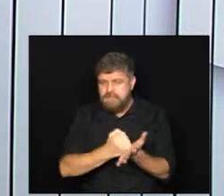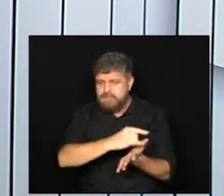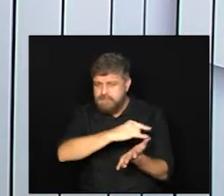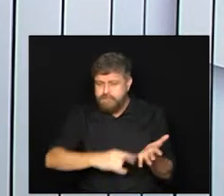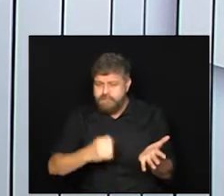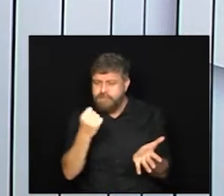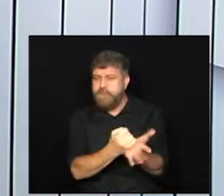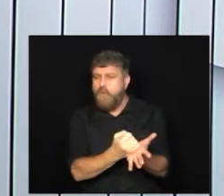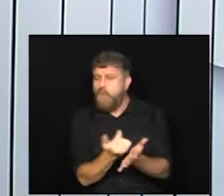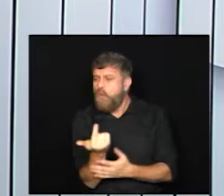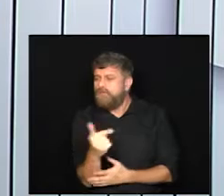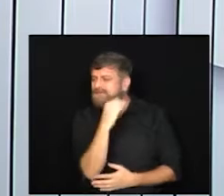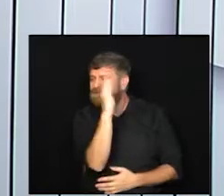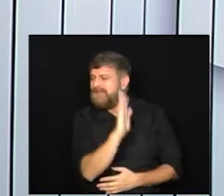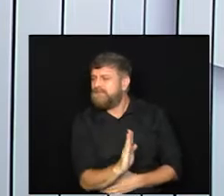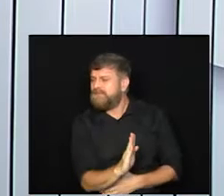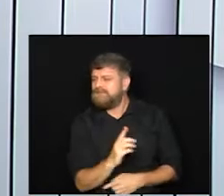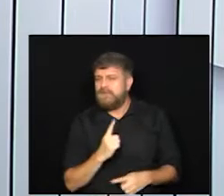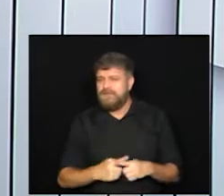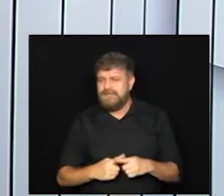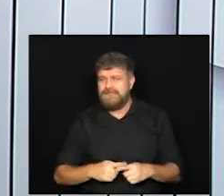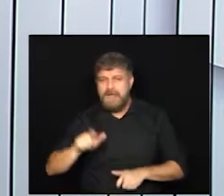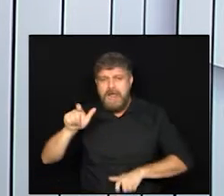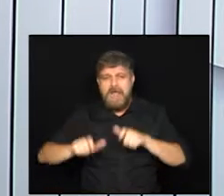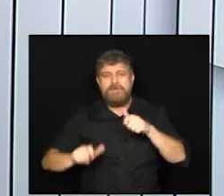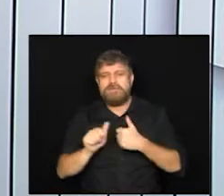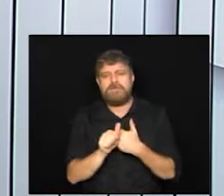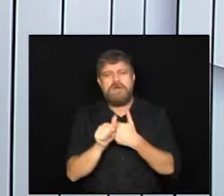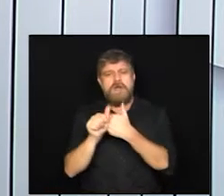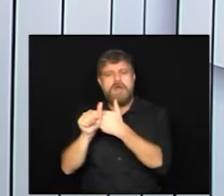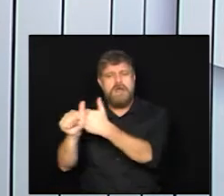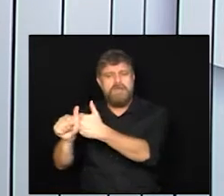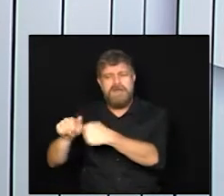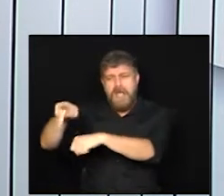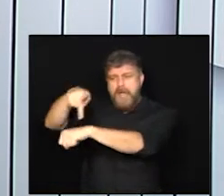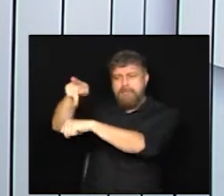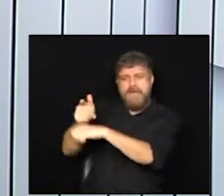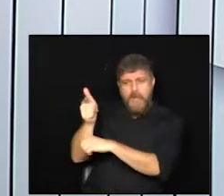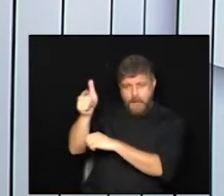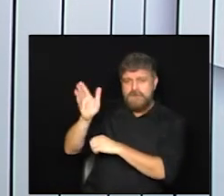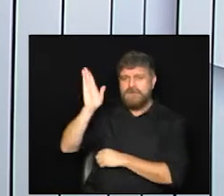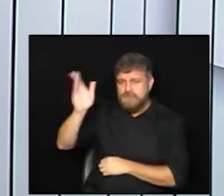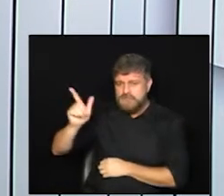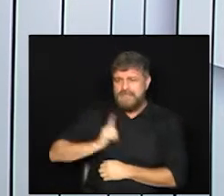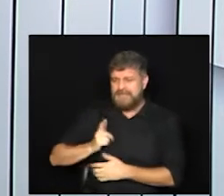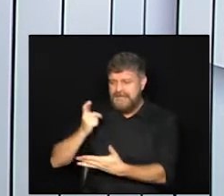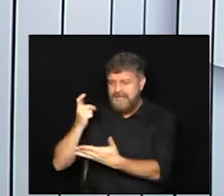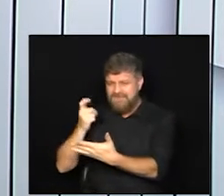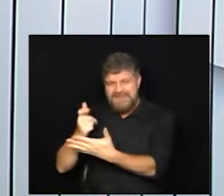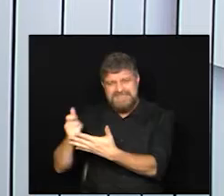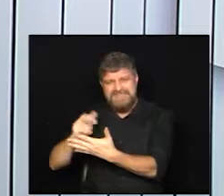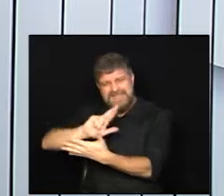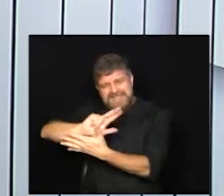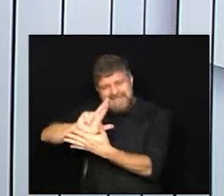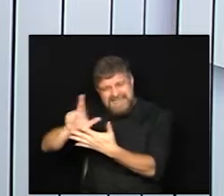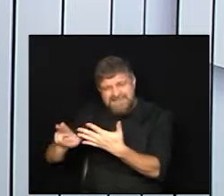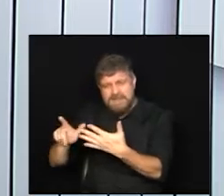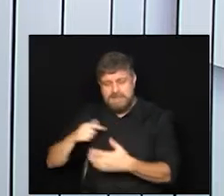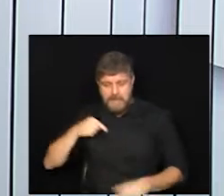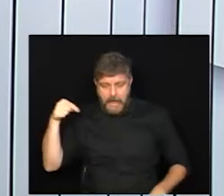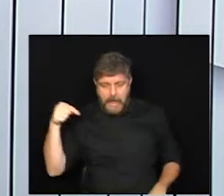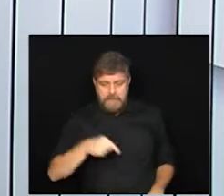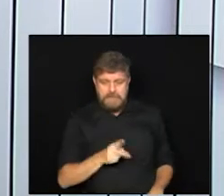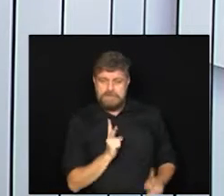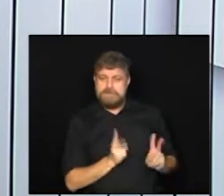como é que funciona esse processo porque as pessoas estão acompanhando em muitos países as pessoas estão recebendo essas vacinas e